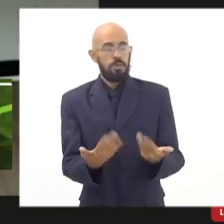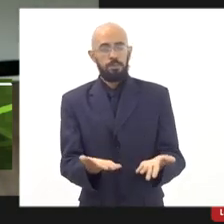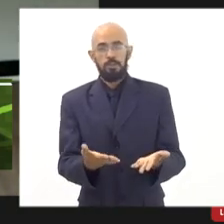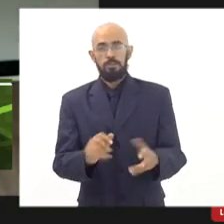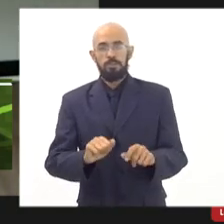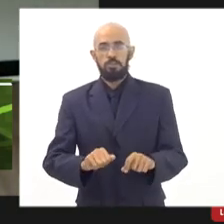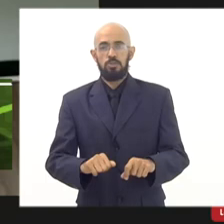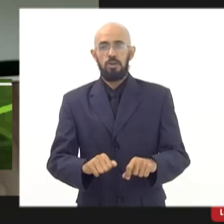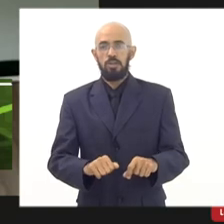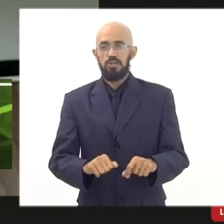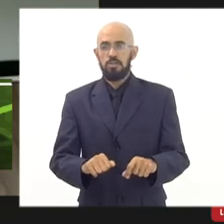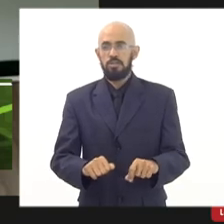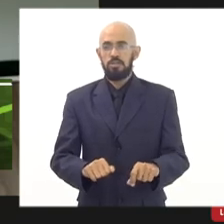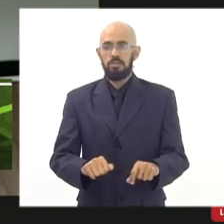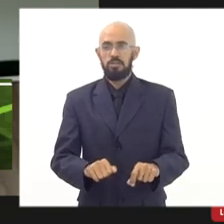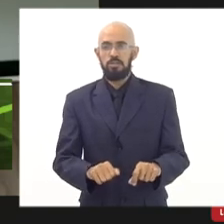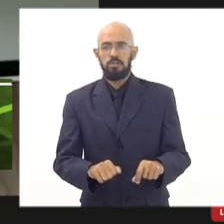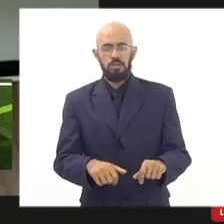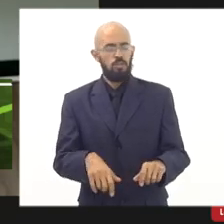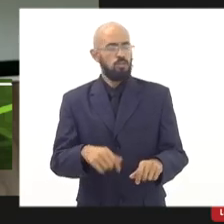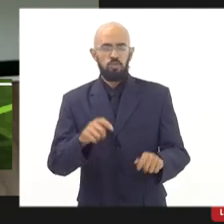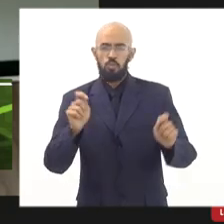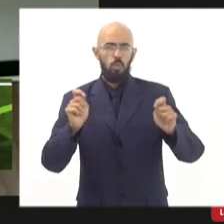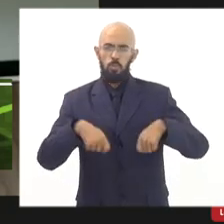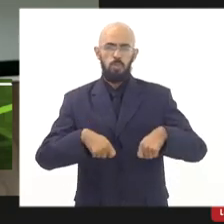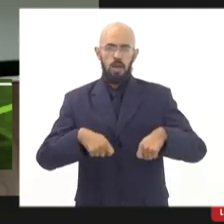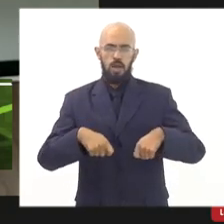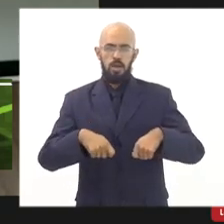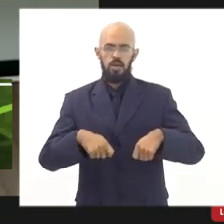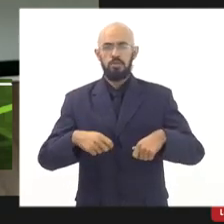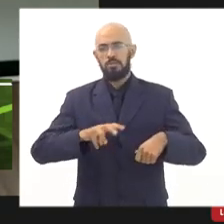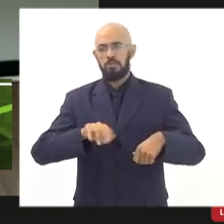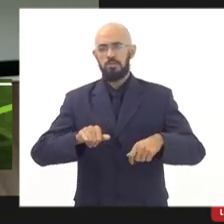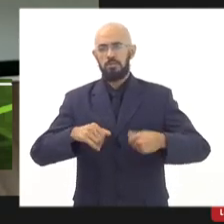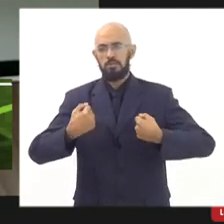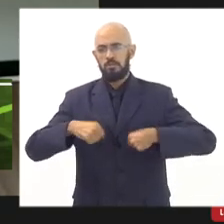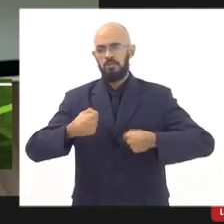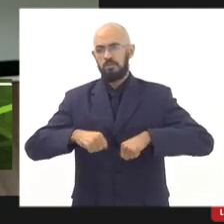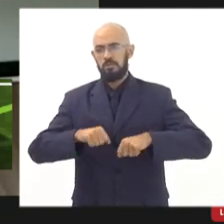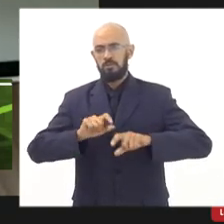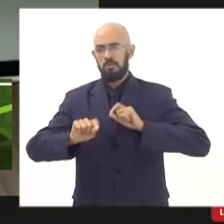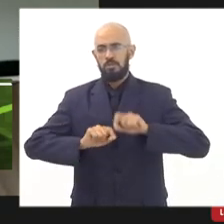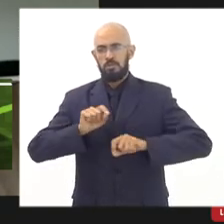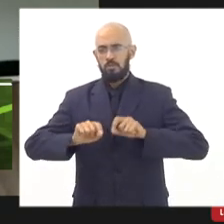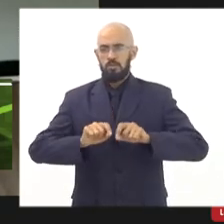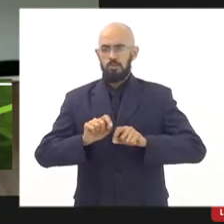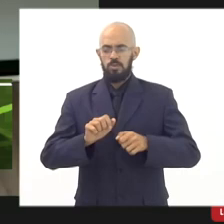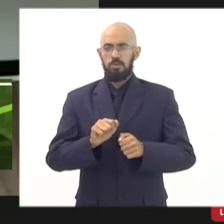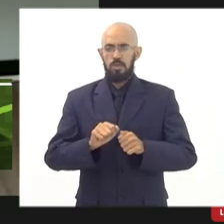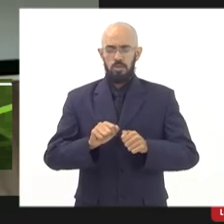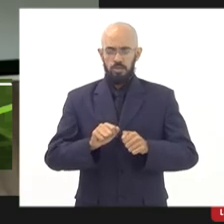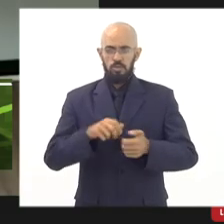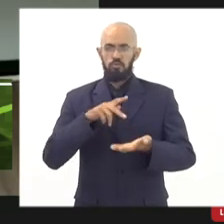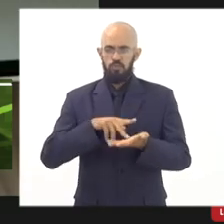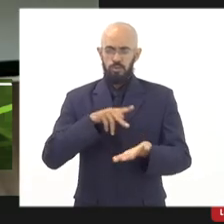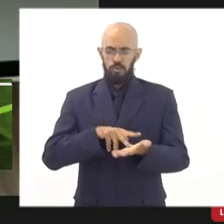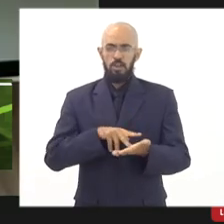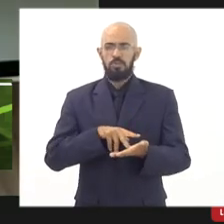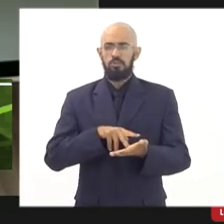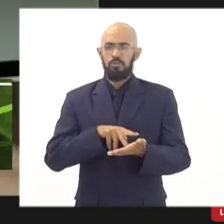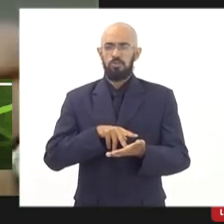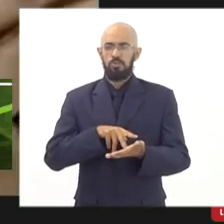basta. Então, a gente vai precisar ter oficialmente, porque